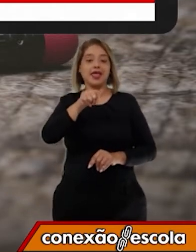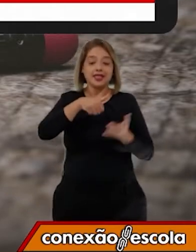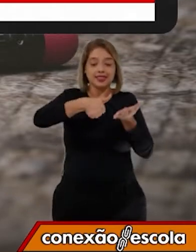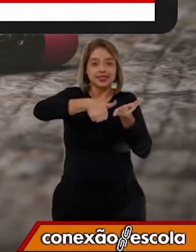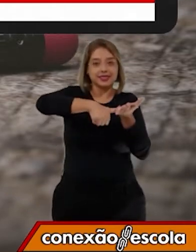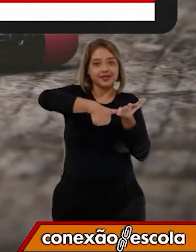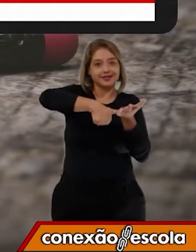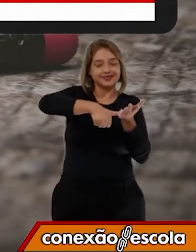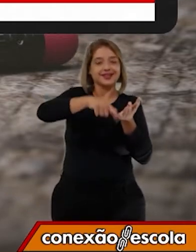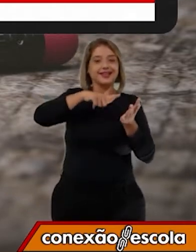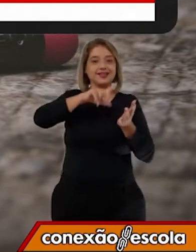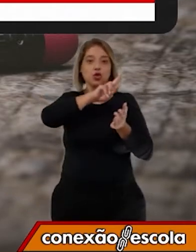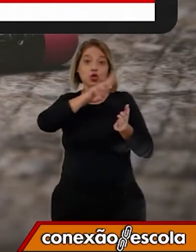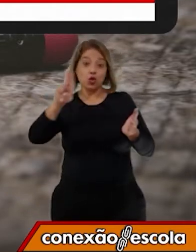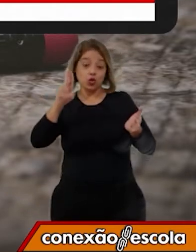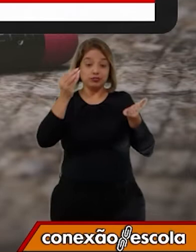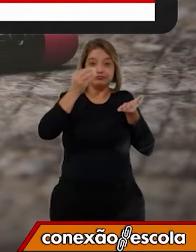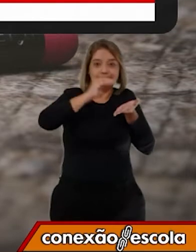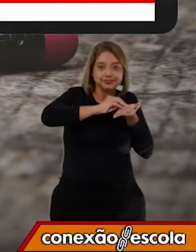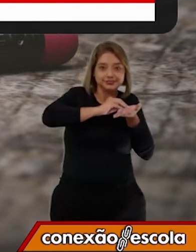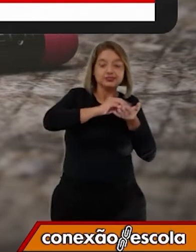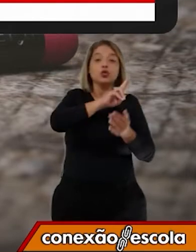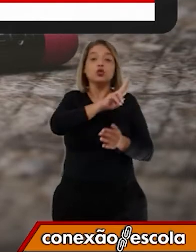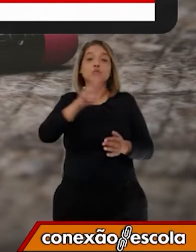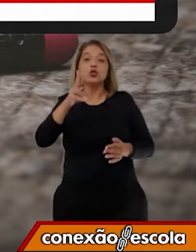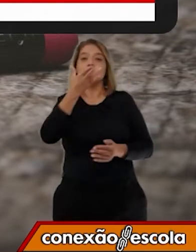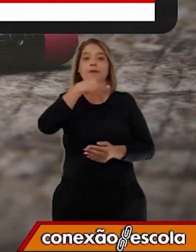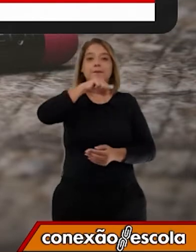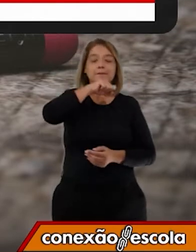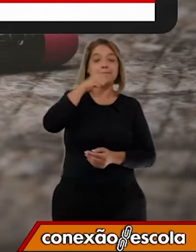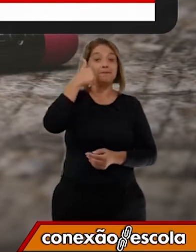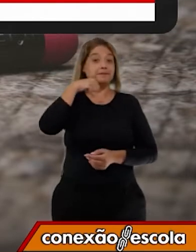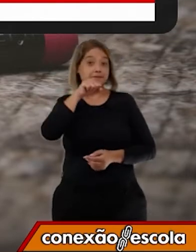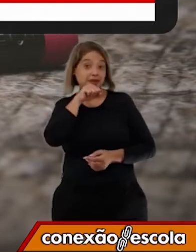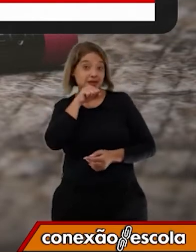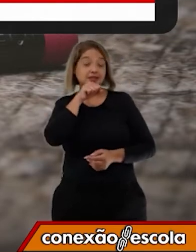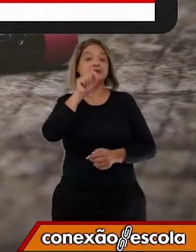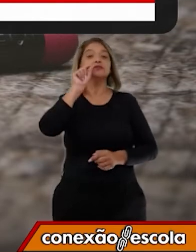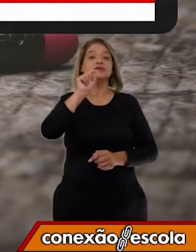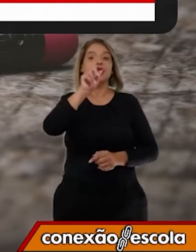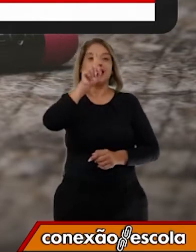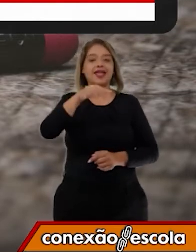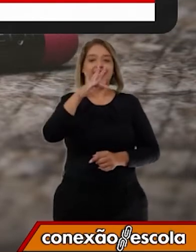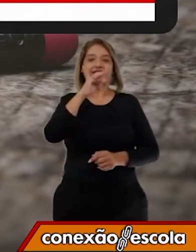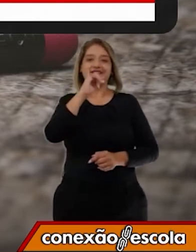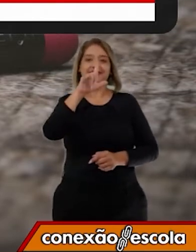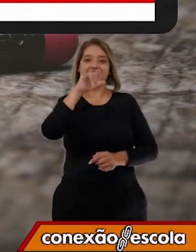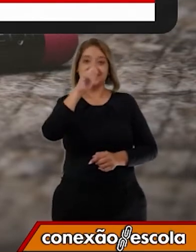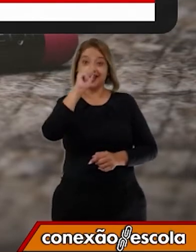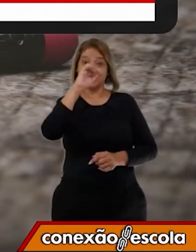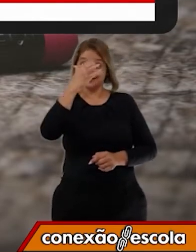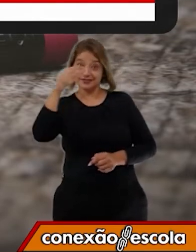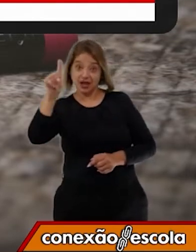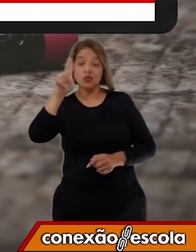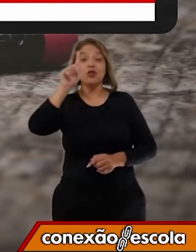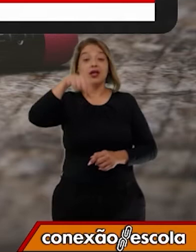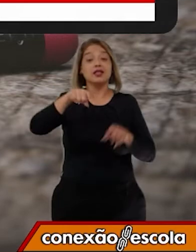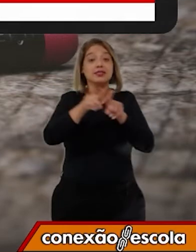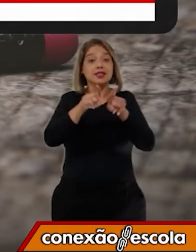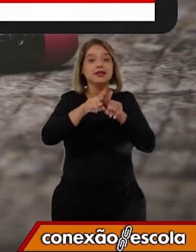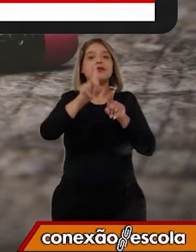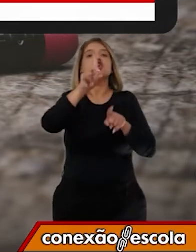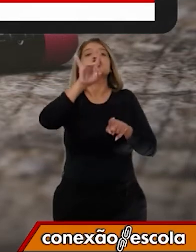identidade com o nome da pessoa, o nome dos pais, que é a filiação, data de nascimento,